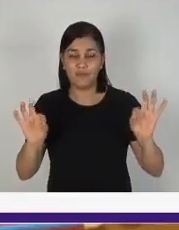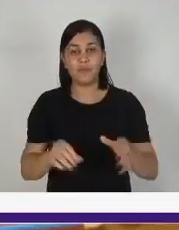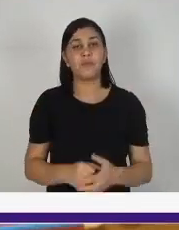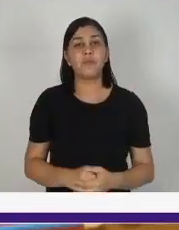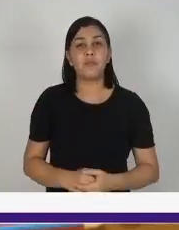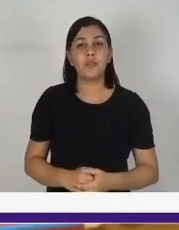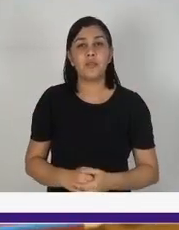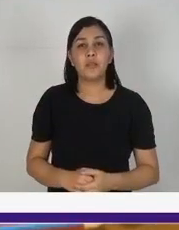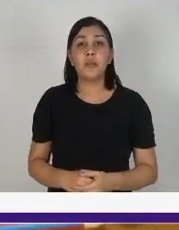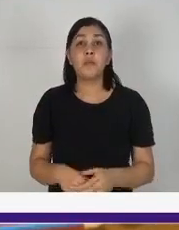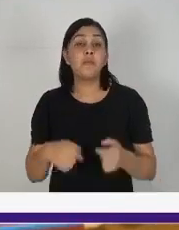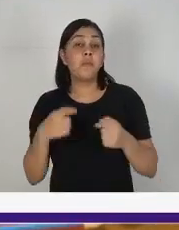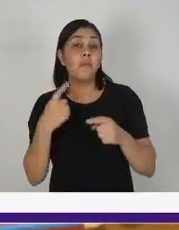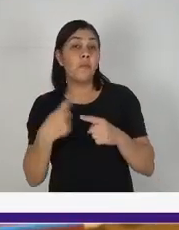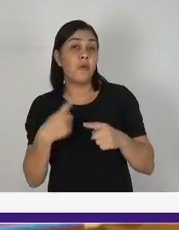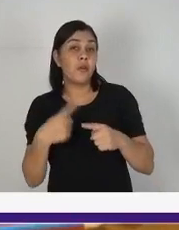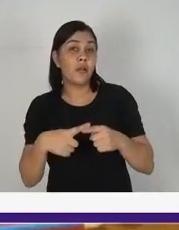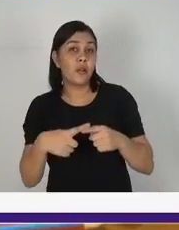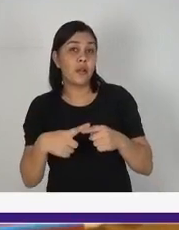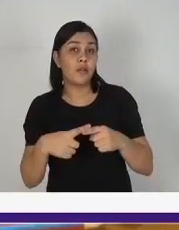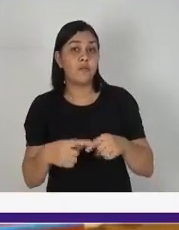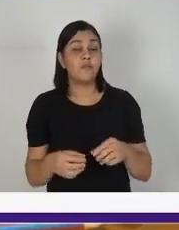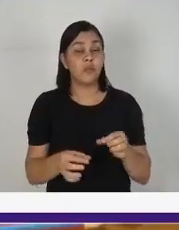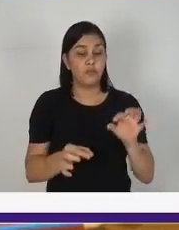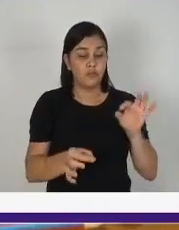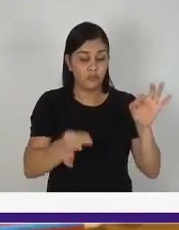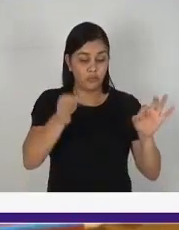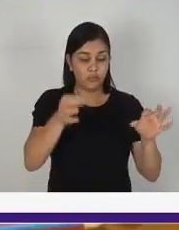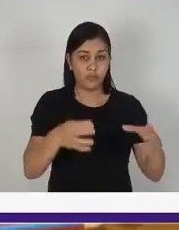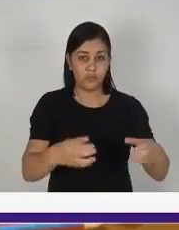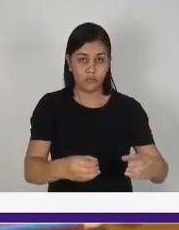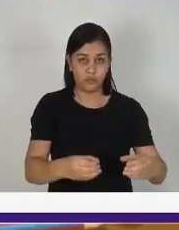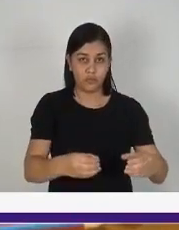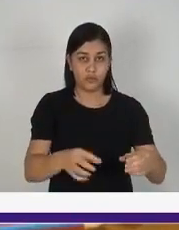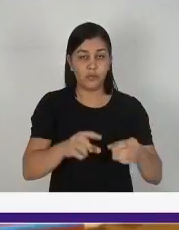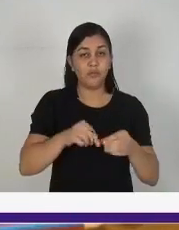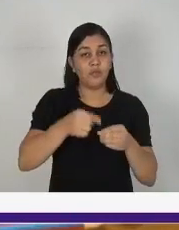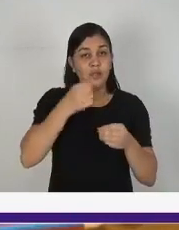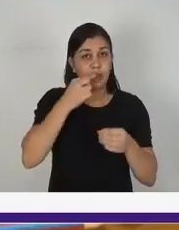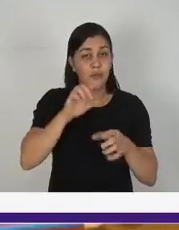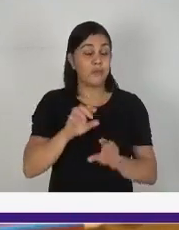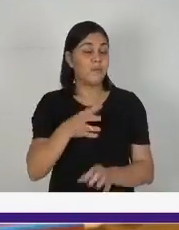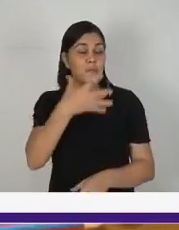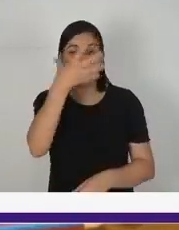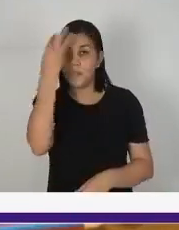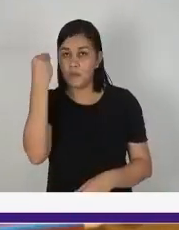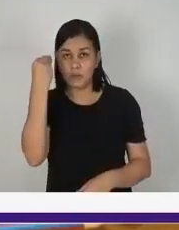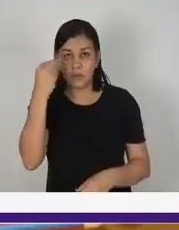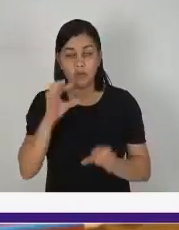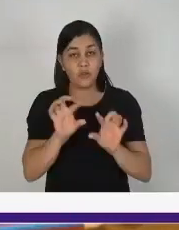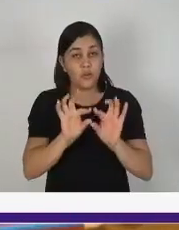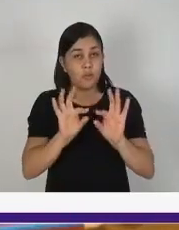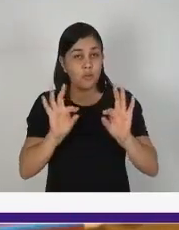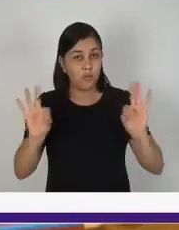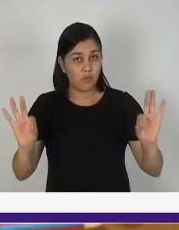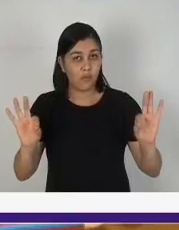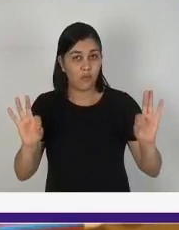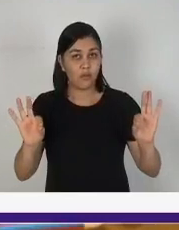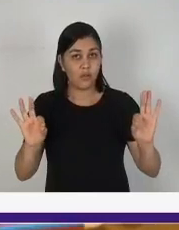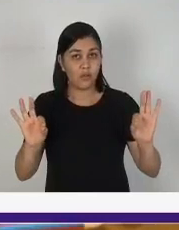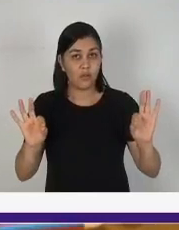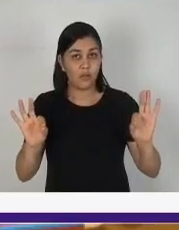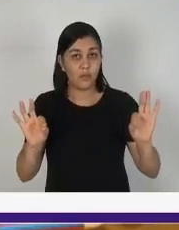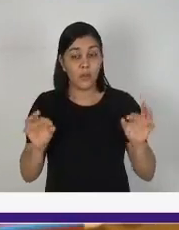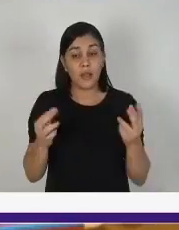pendurar os potinhos, tá certo? Não esquecer, o cordão tem que ser da mesma medida,